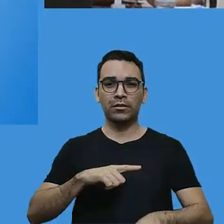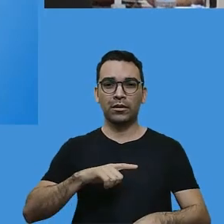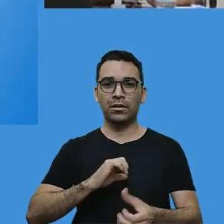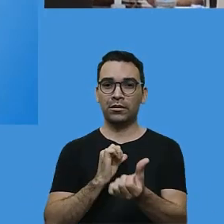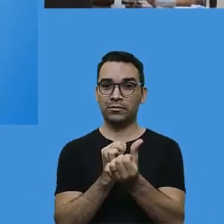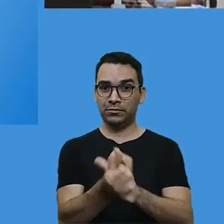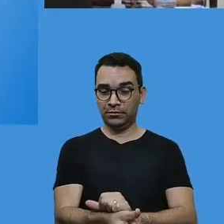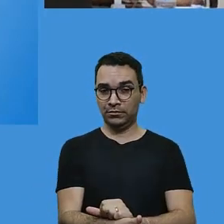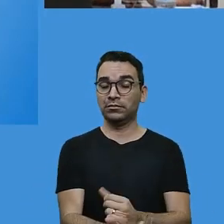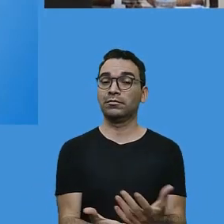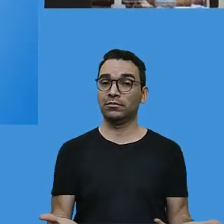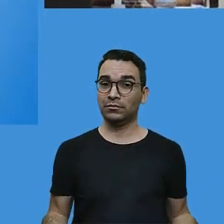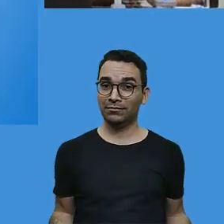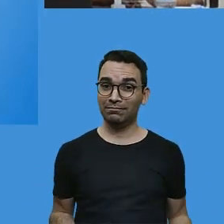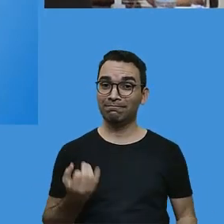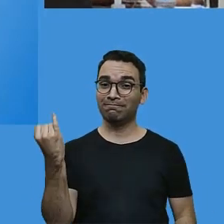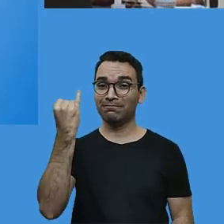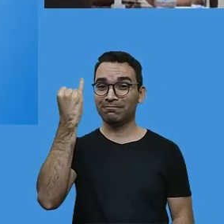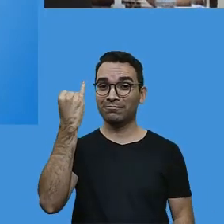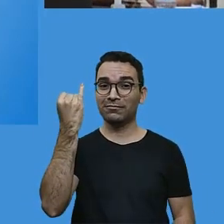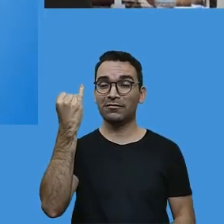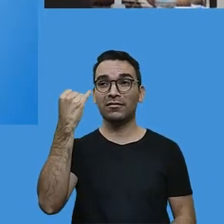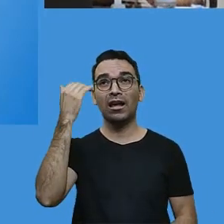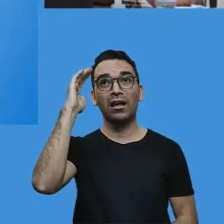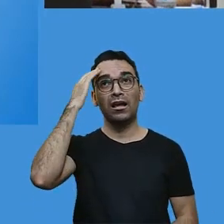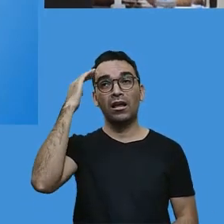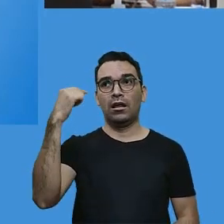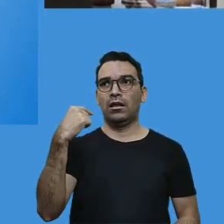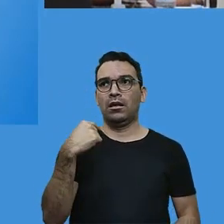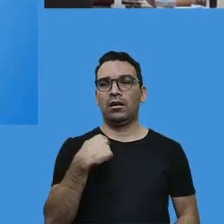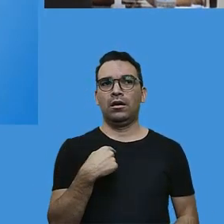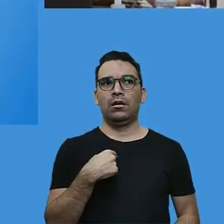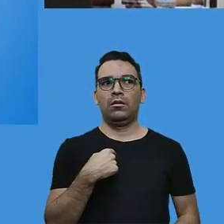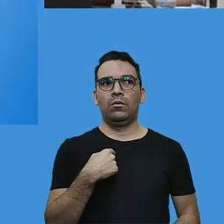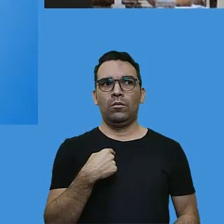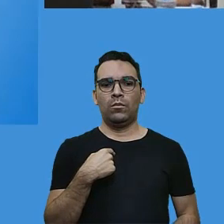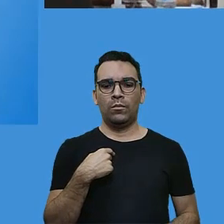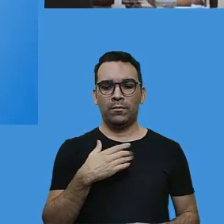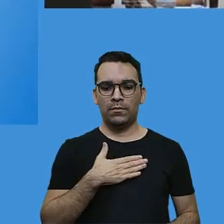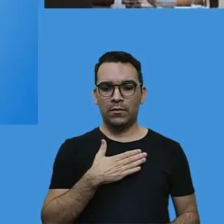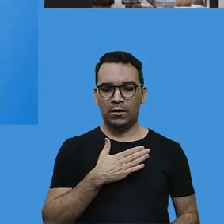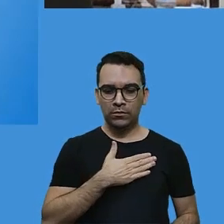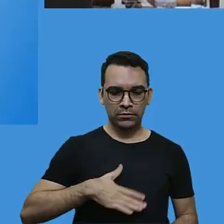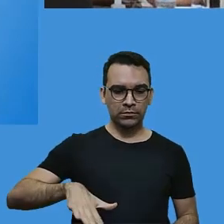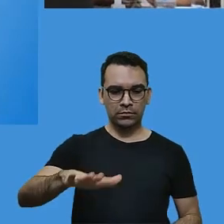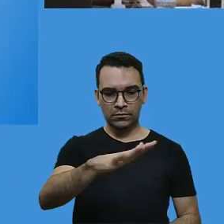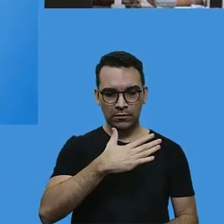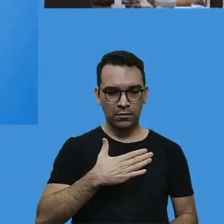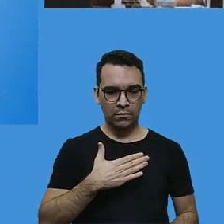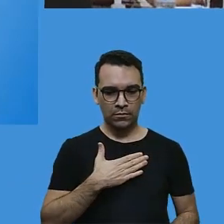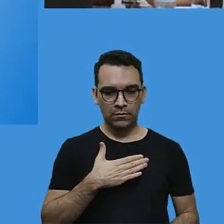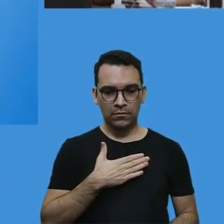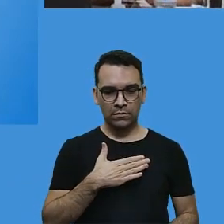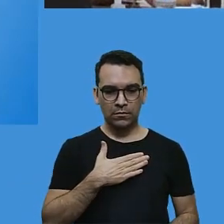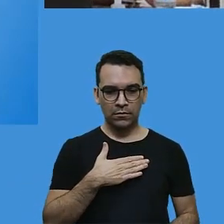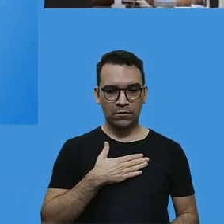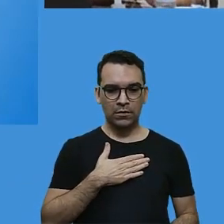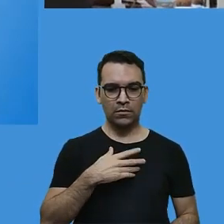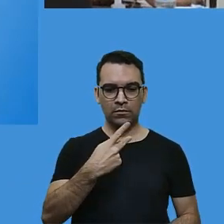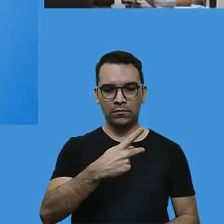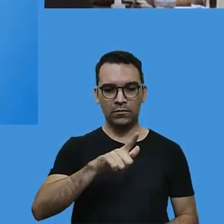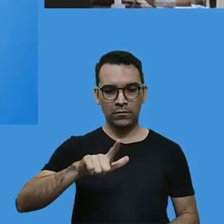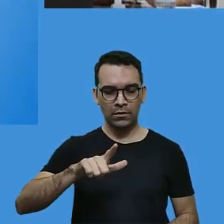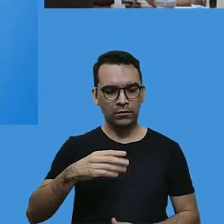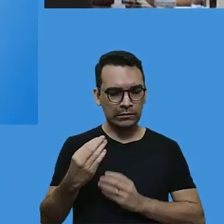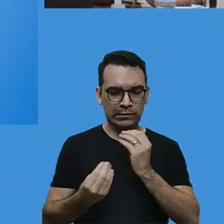especificidade, de entender o meu universo, é nesse sentido. Como que eu vou dar conta de organizar e